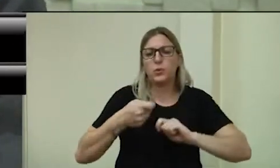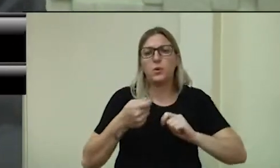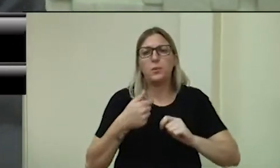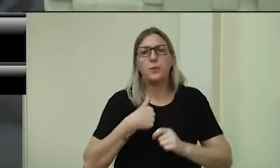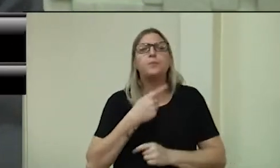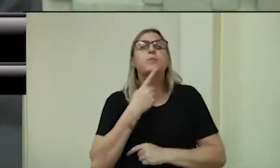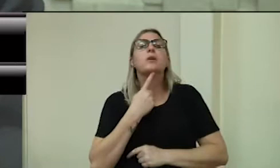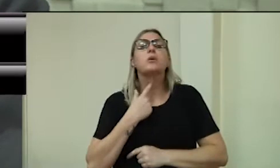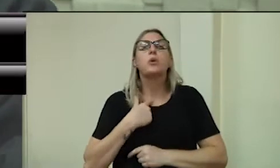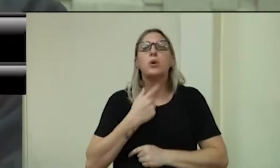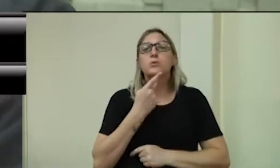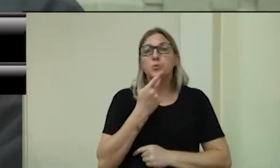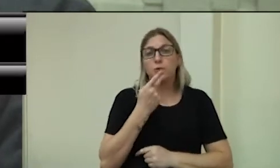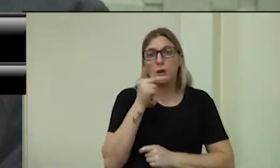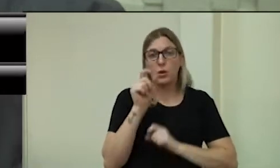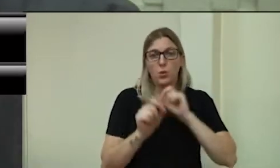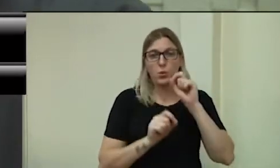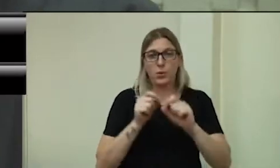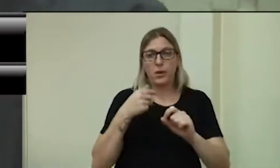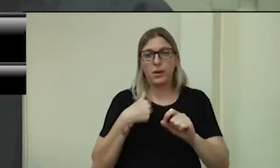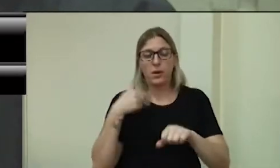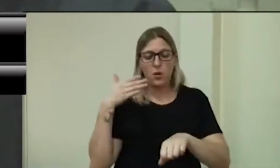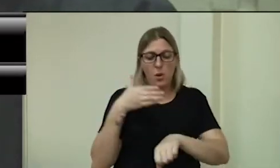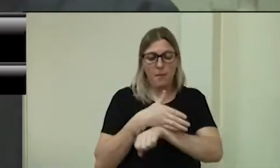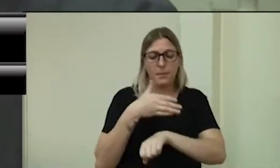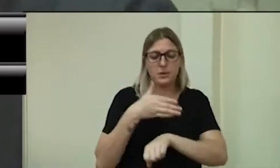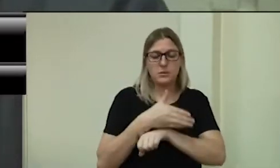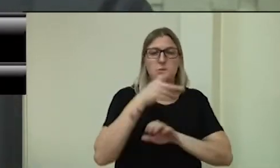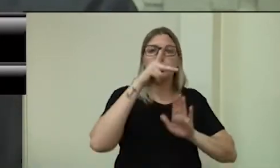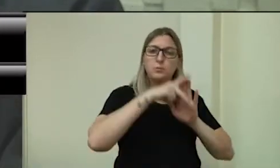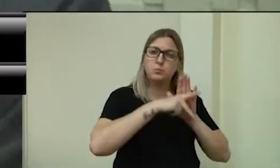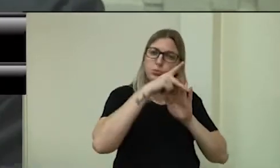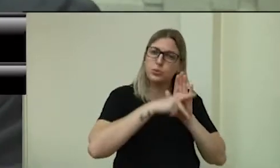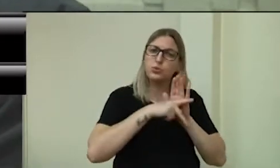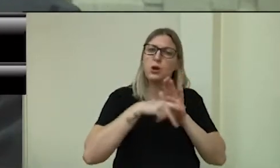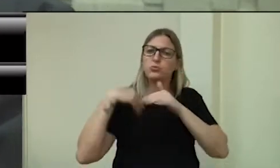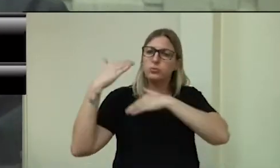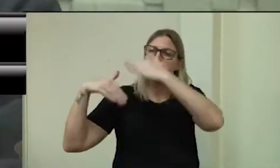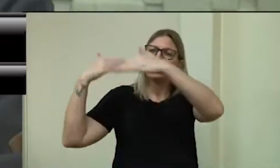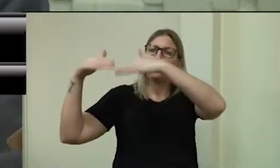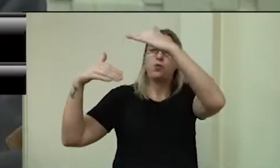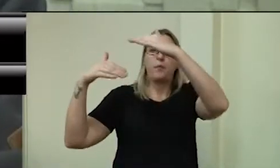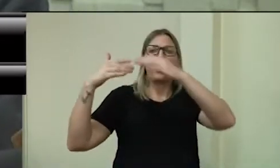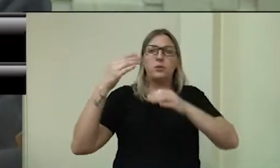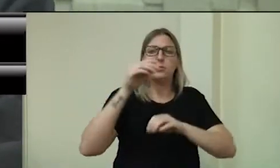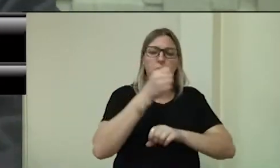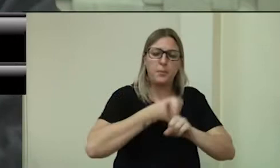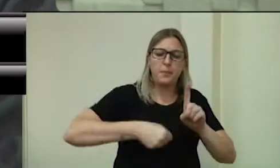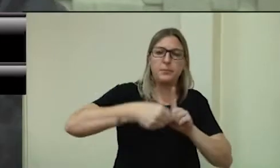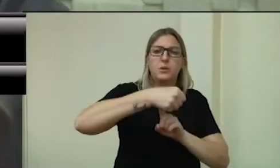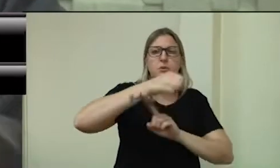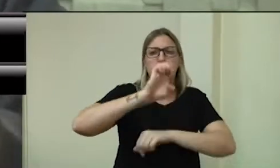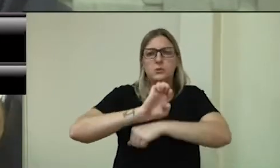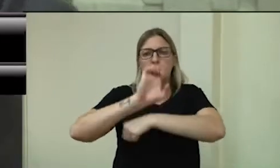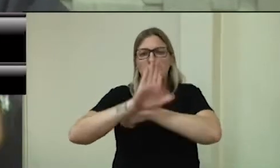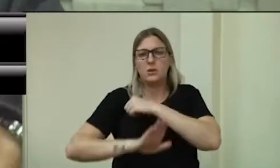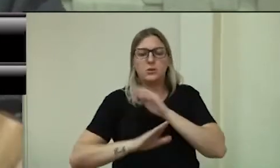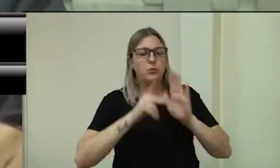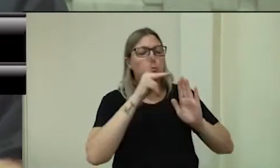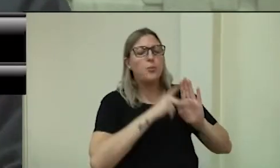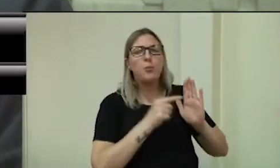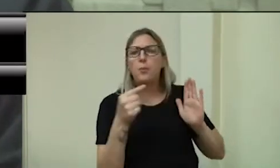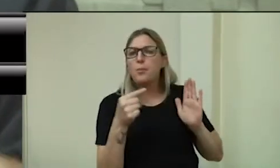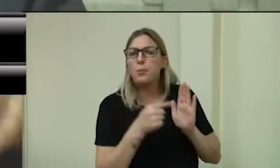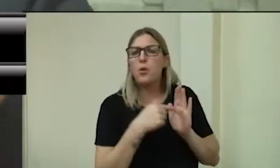figura de líder do governo, que eu faço parte de um projeto desenvolvimentista para a sociedade erechinense. E este projeto é,